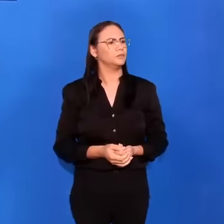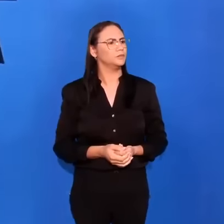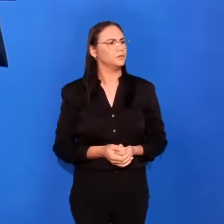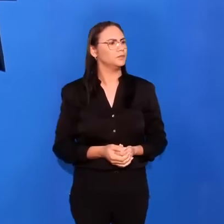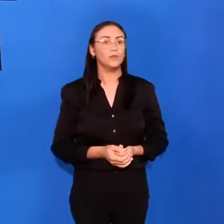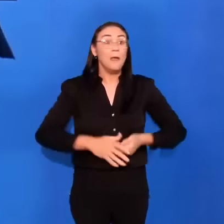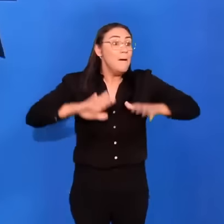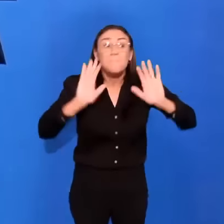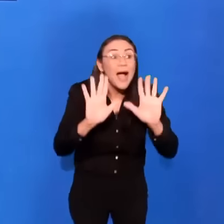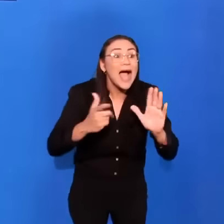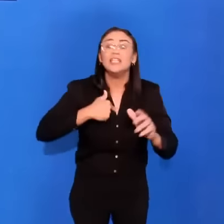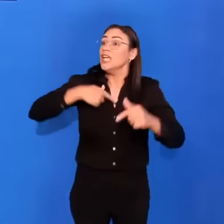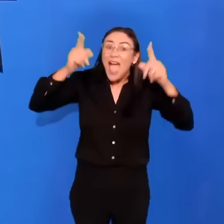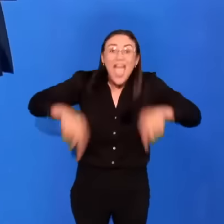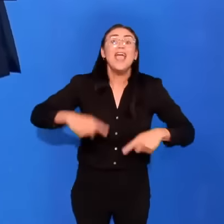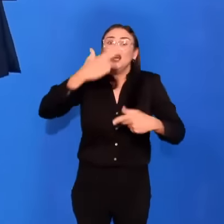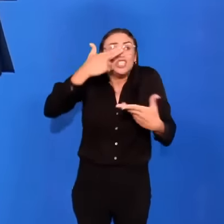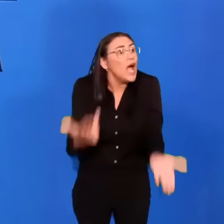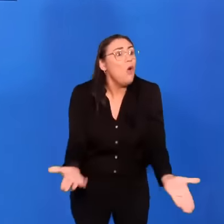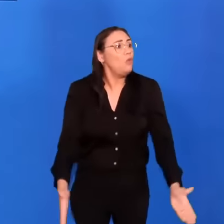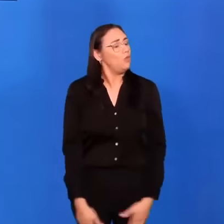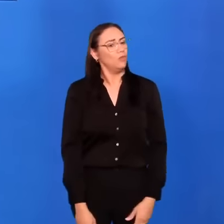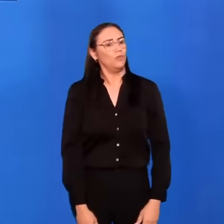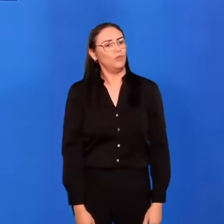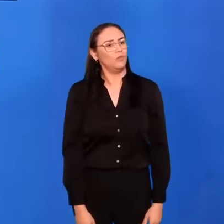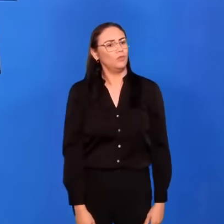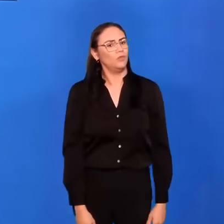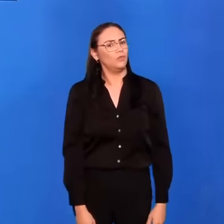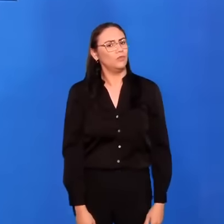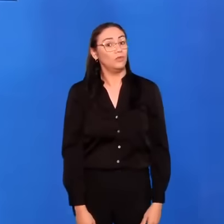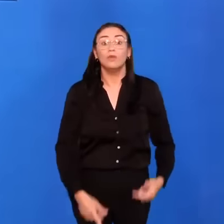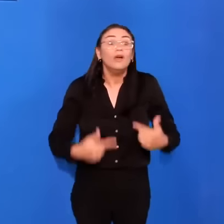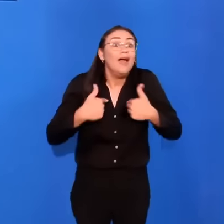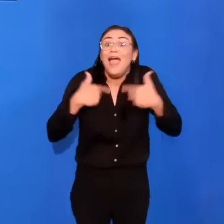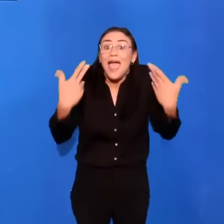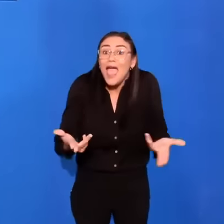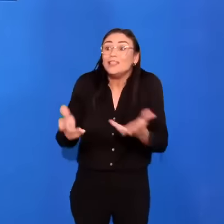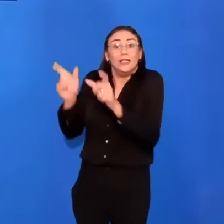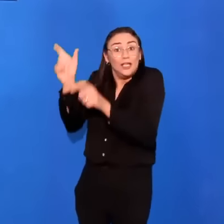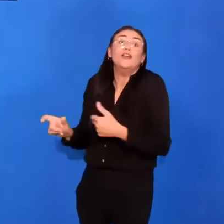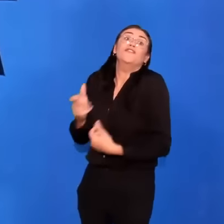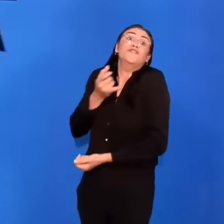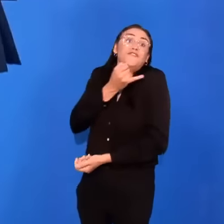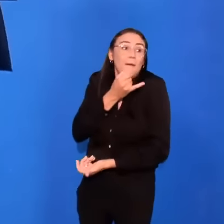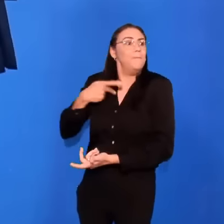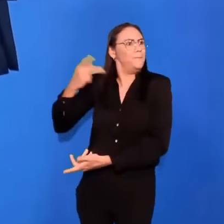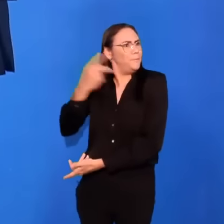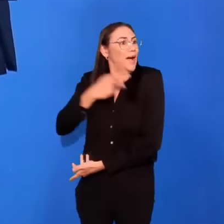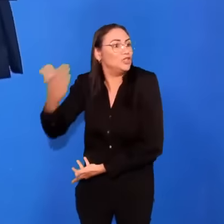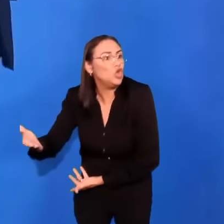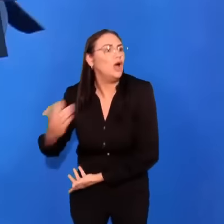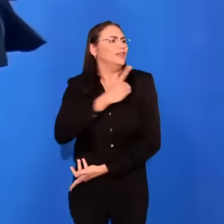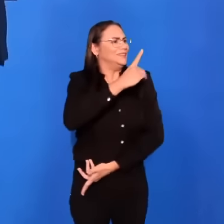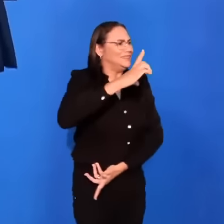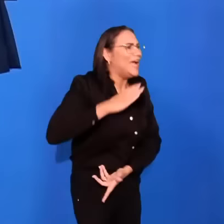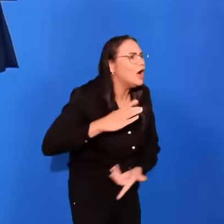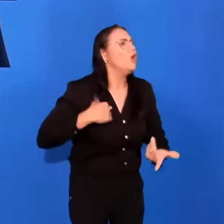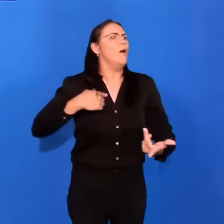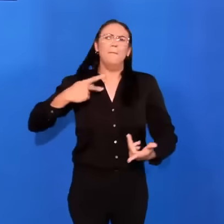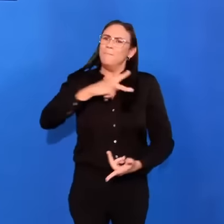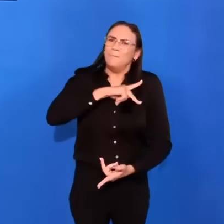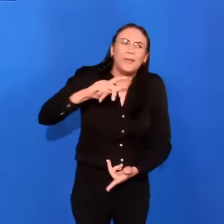Só que eu estou falando de cristãos, estou falando de pastores, estou falando de diáconos, de